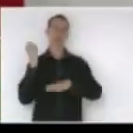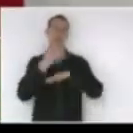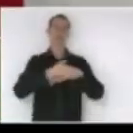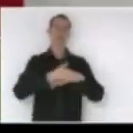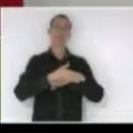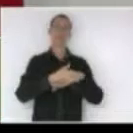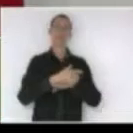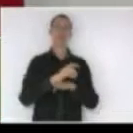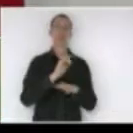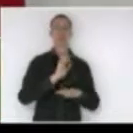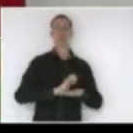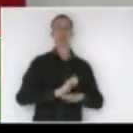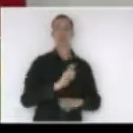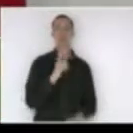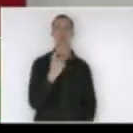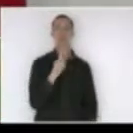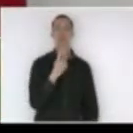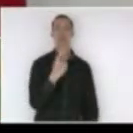de Goiás